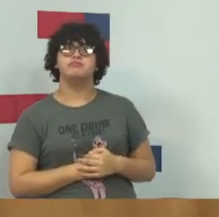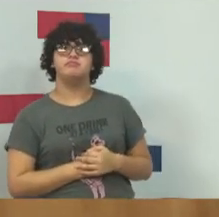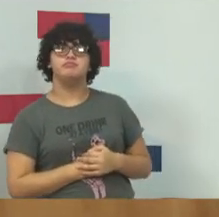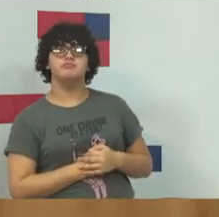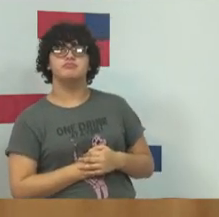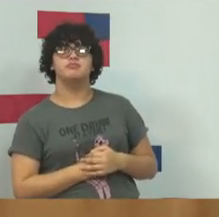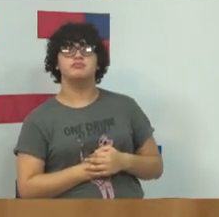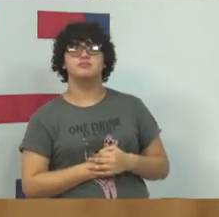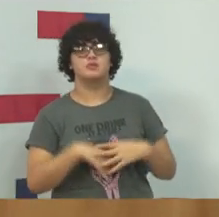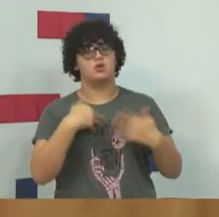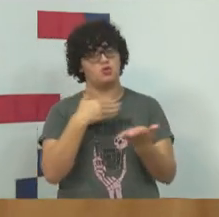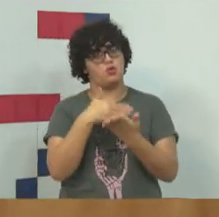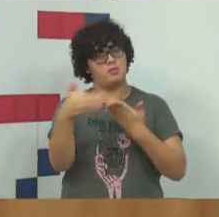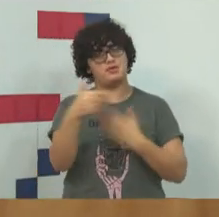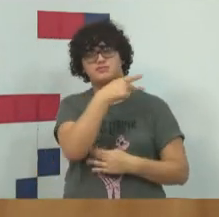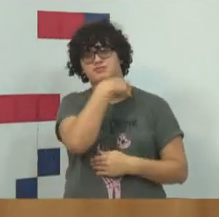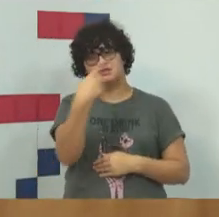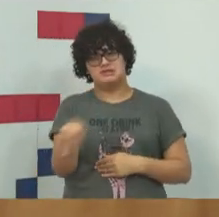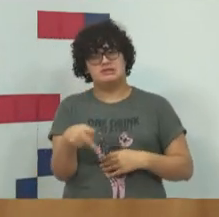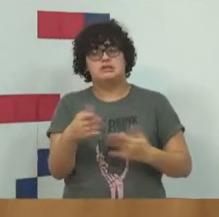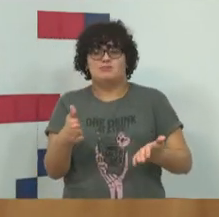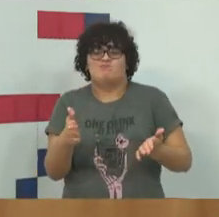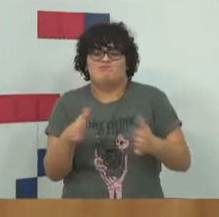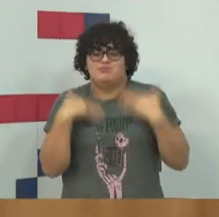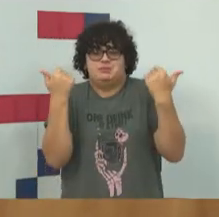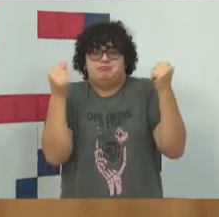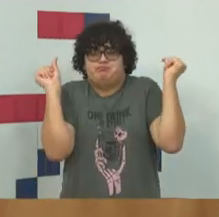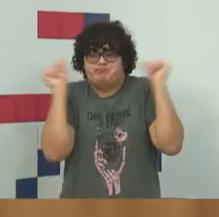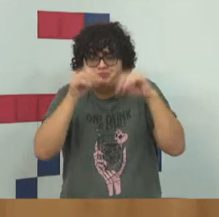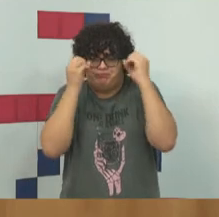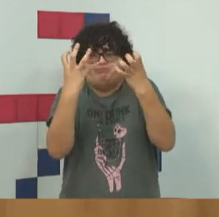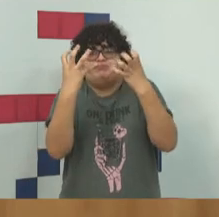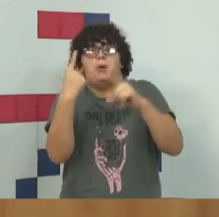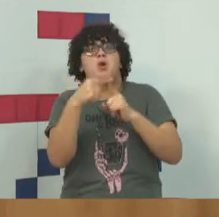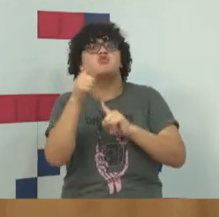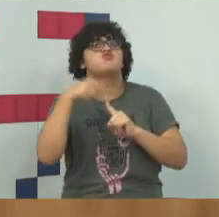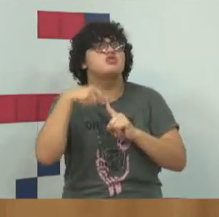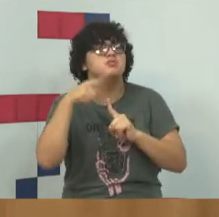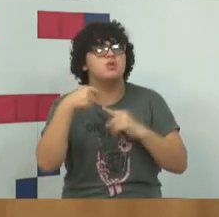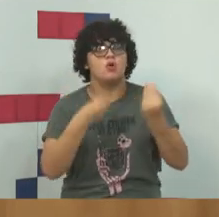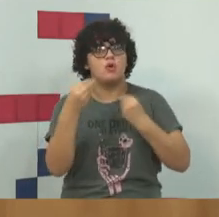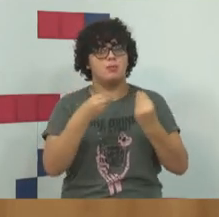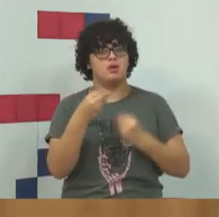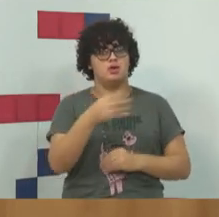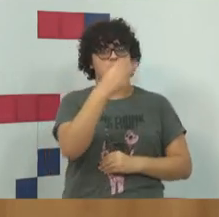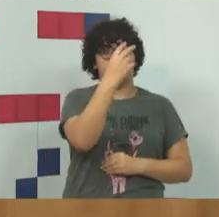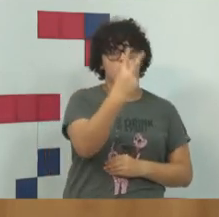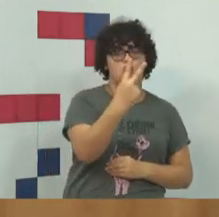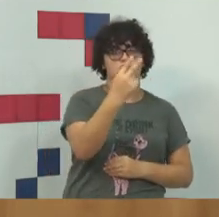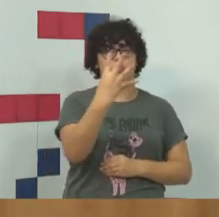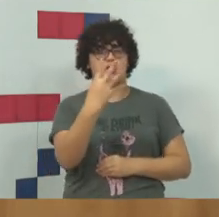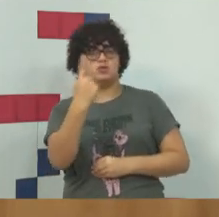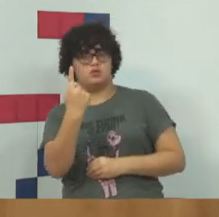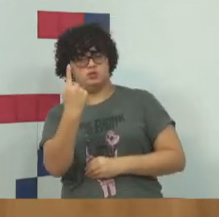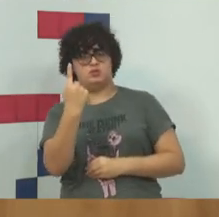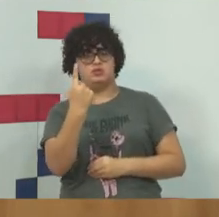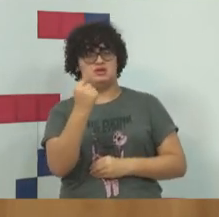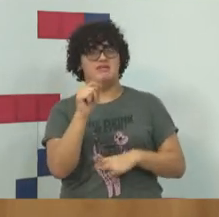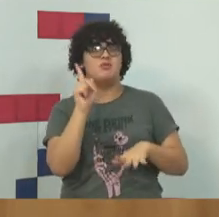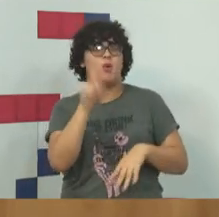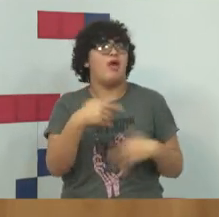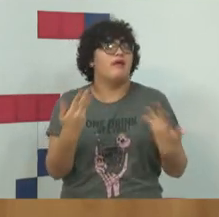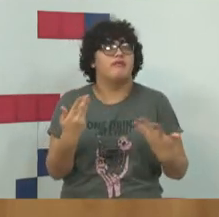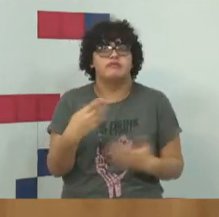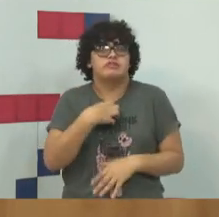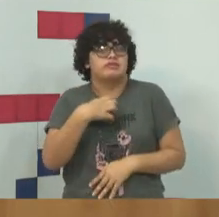pela pornografia infantil, o que me choca é que o tipo 241 do ECA ele trata, não é que me choca,